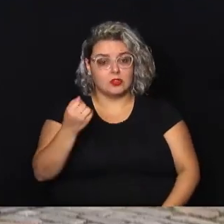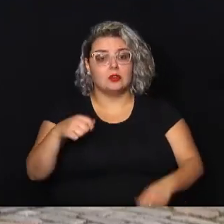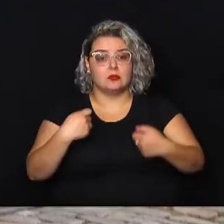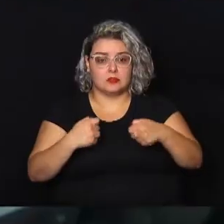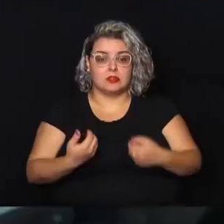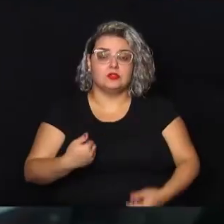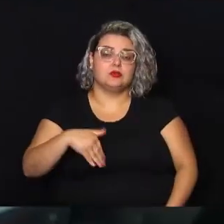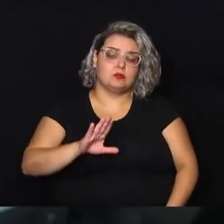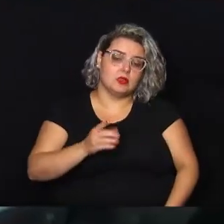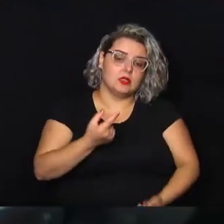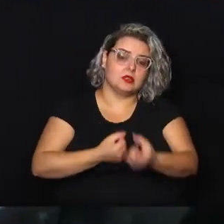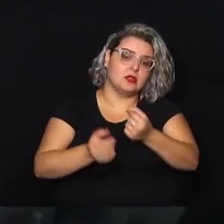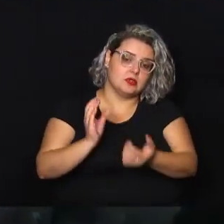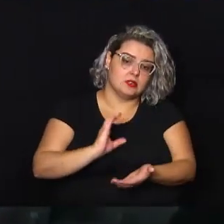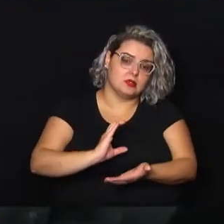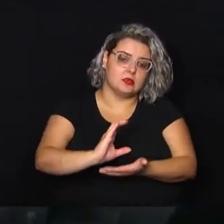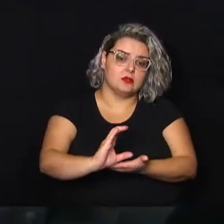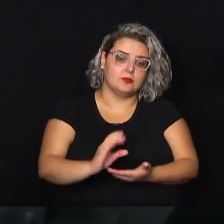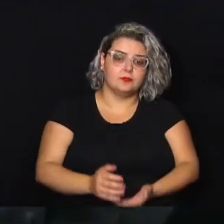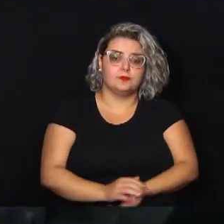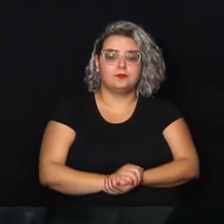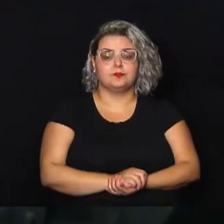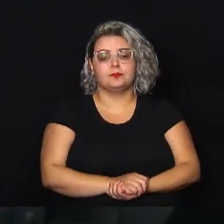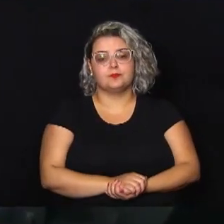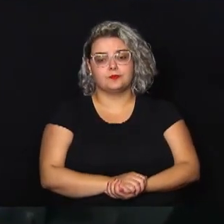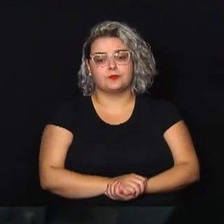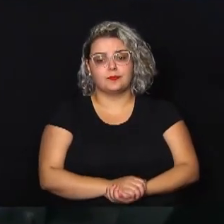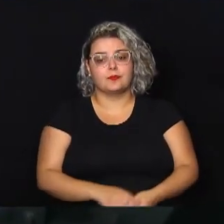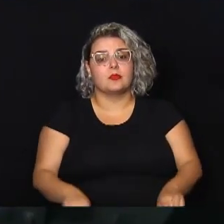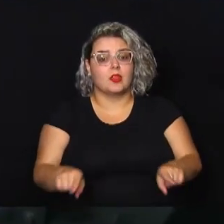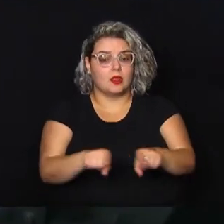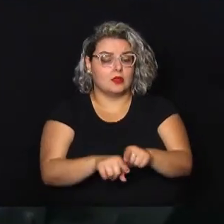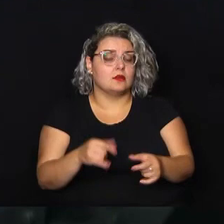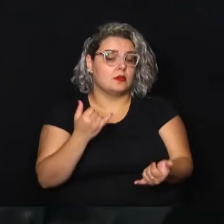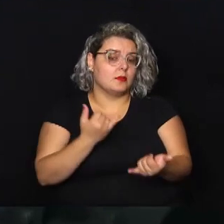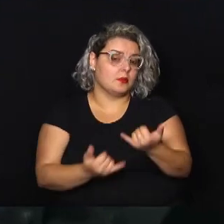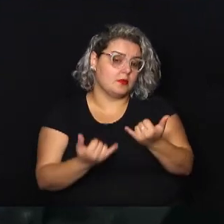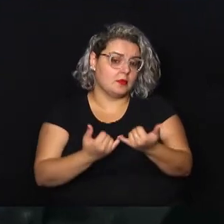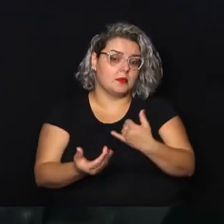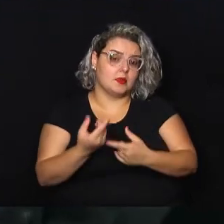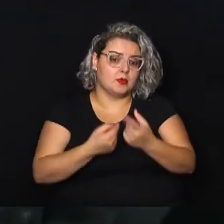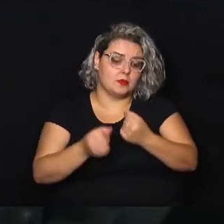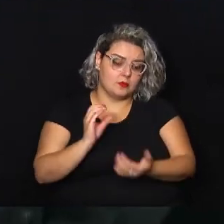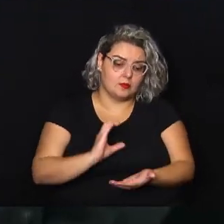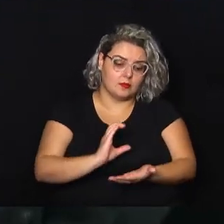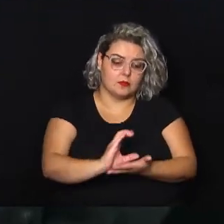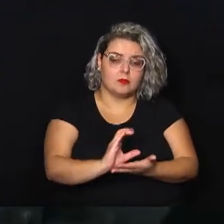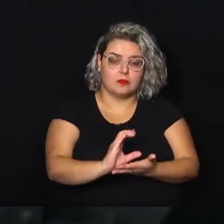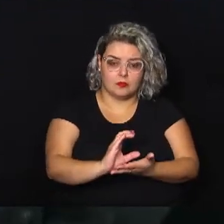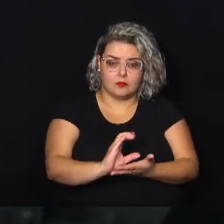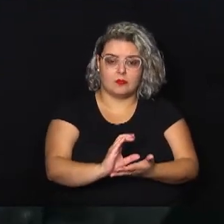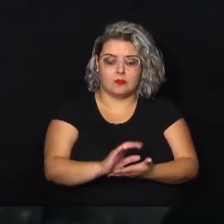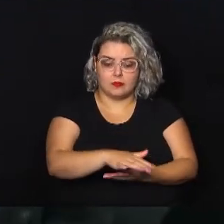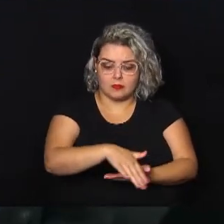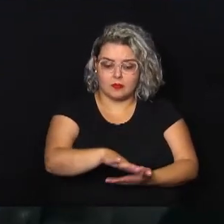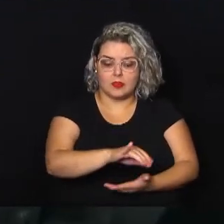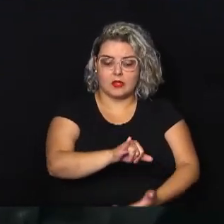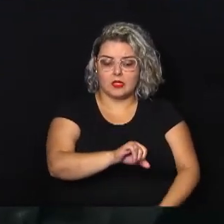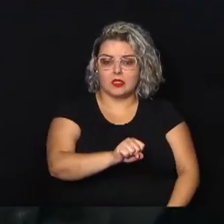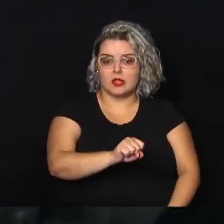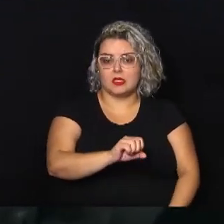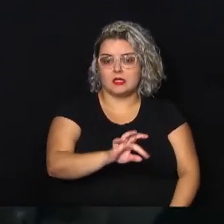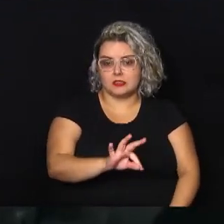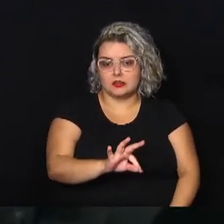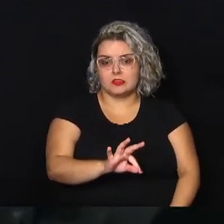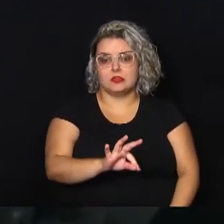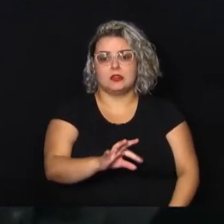investimentos. A gente está destinando também uma parte para o enfrentamento a ISTs, AIDS,